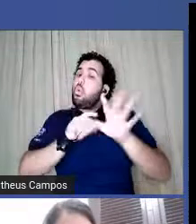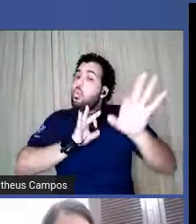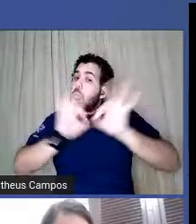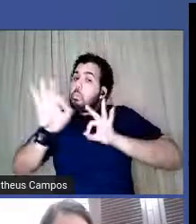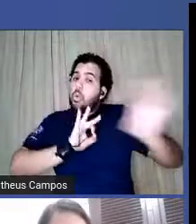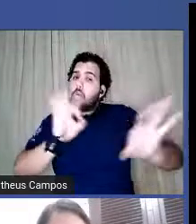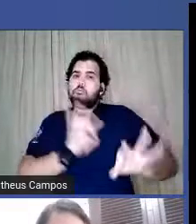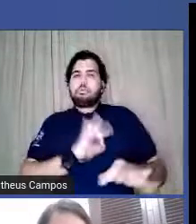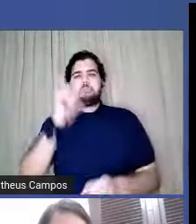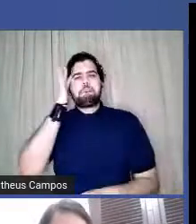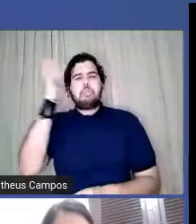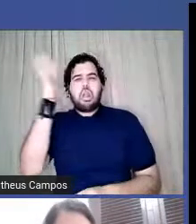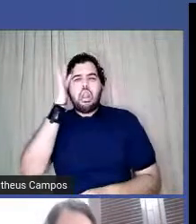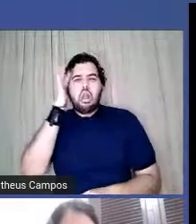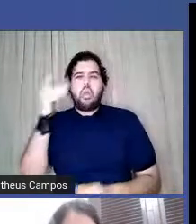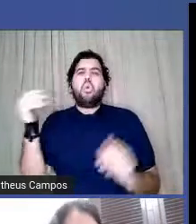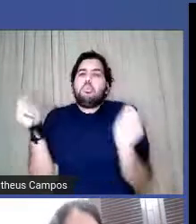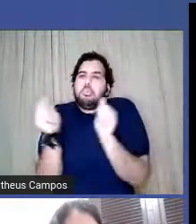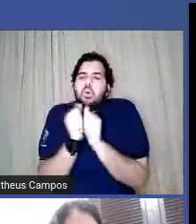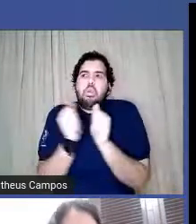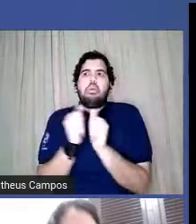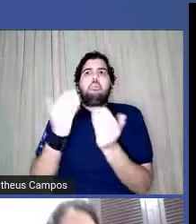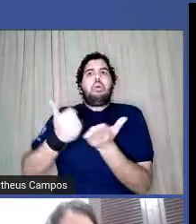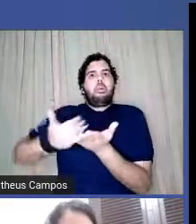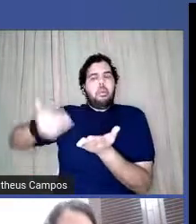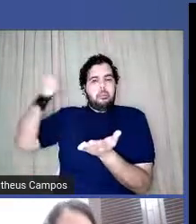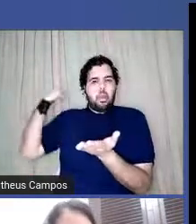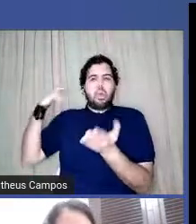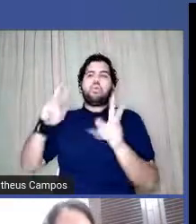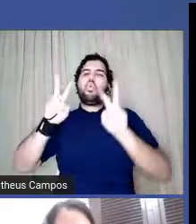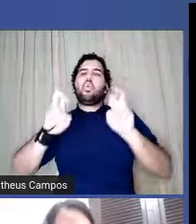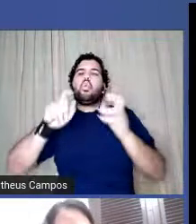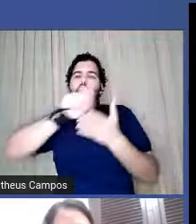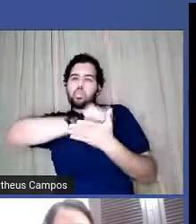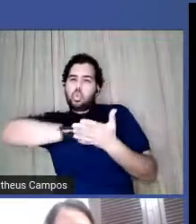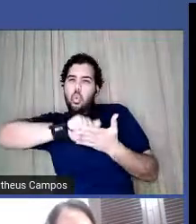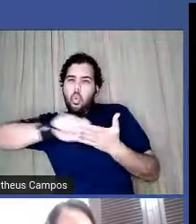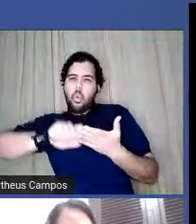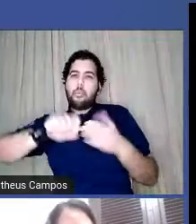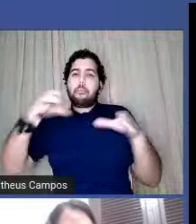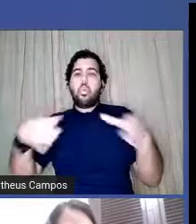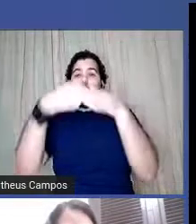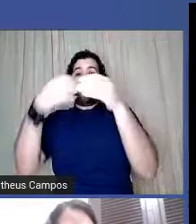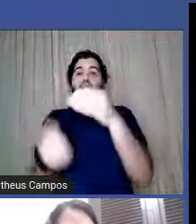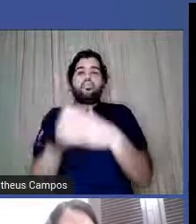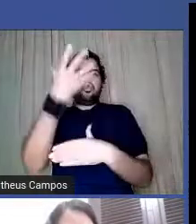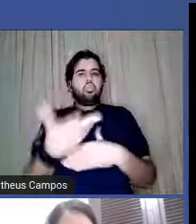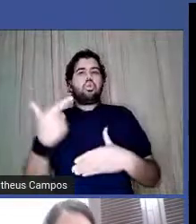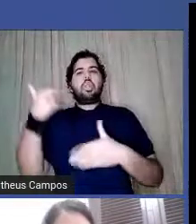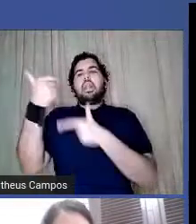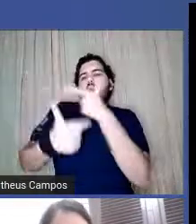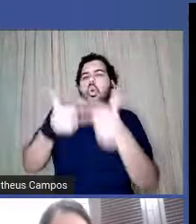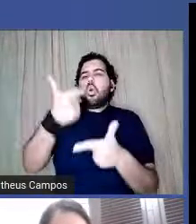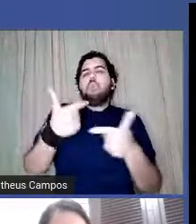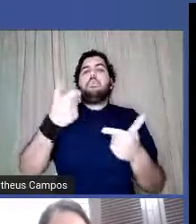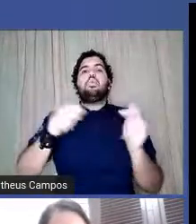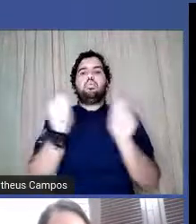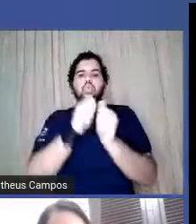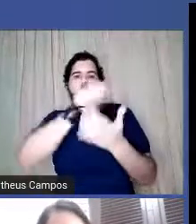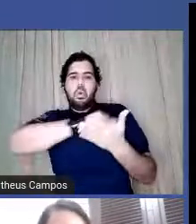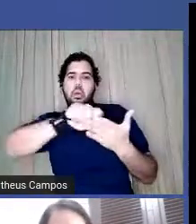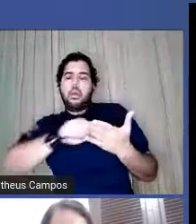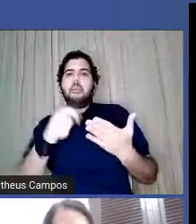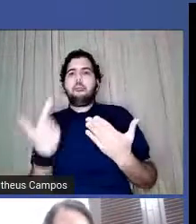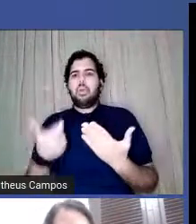pensado juntas há algum tempo, que é o Escritas Vulcânicas, que é trabalhar essa escrita com mulheres e